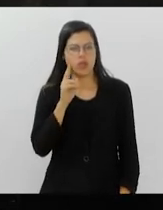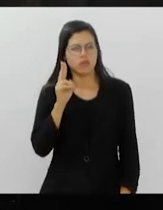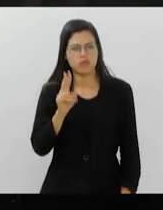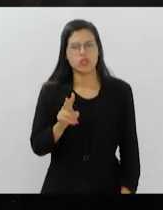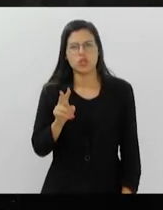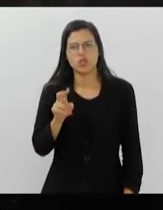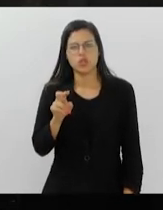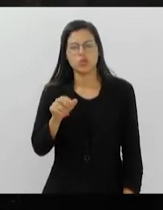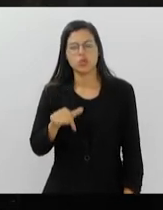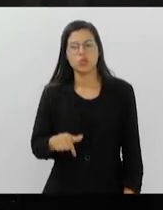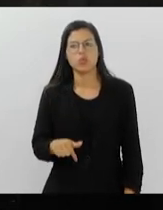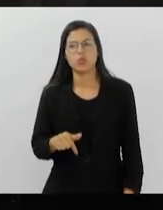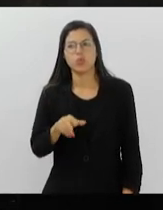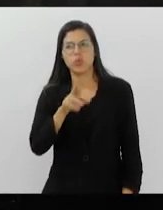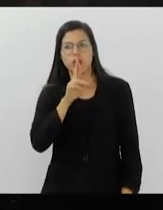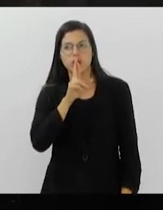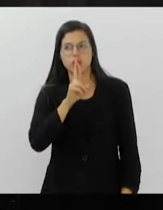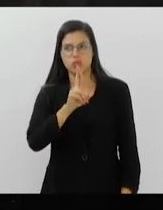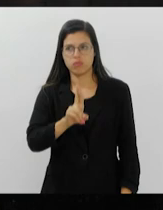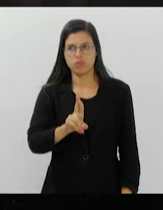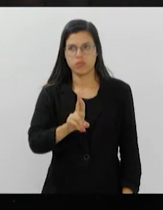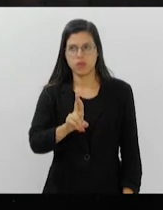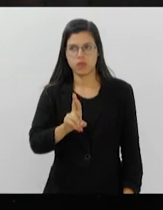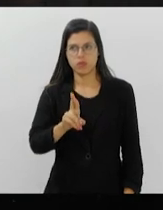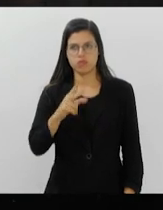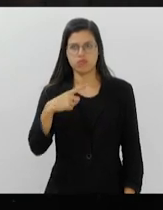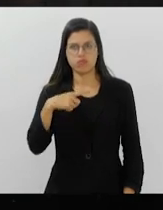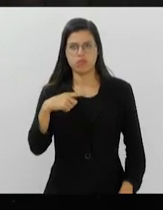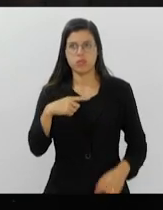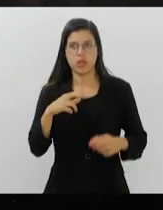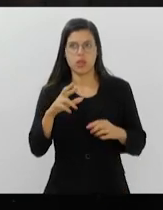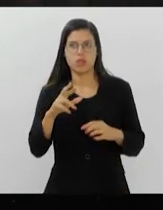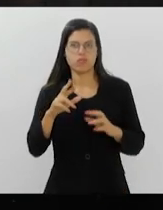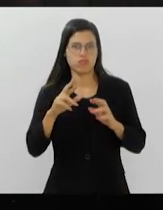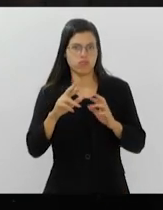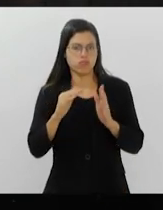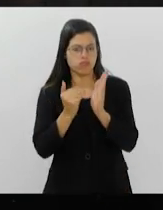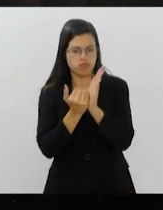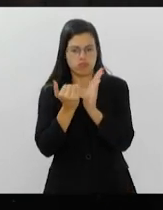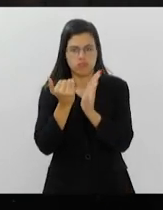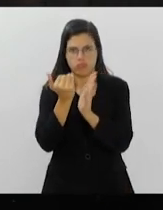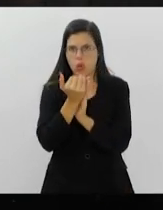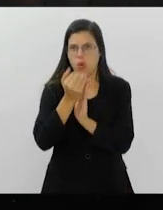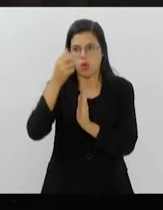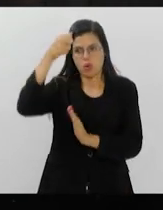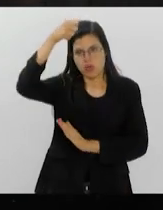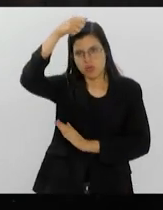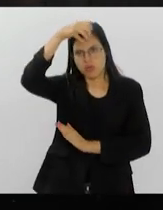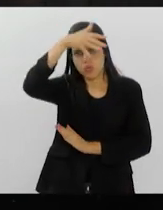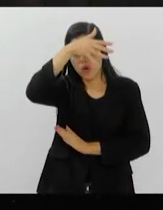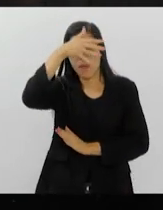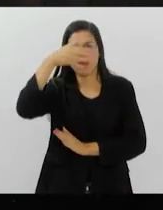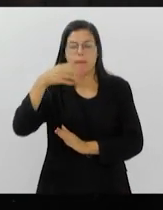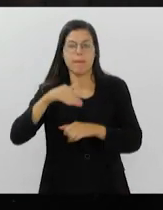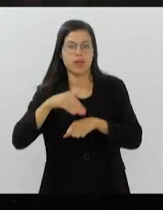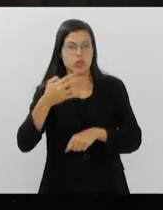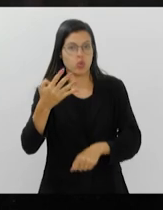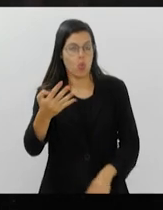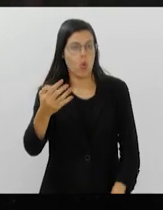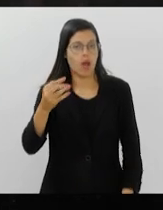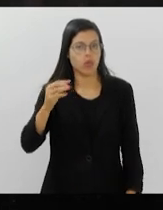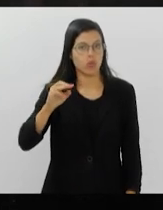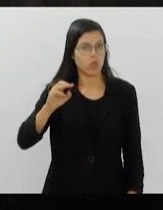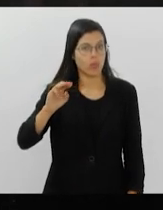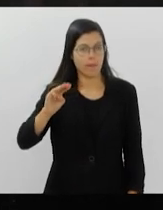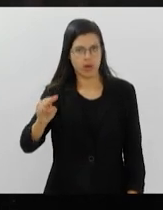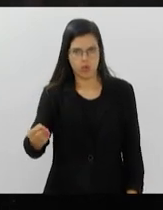resultado aponta uma diferença a favor do Trump de mais de 4 milhões de